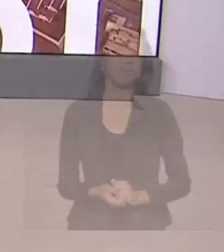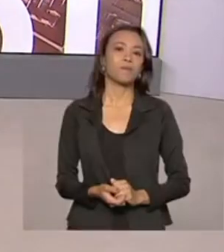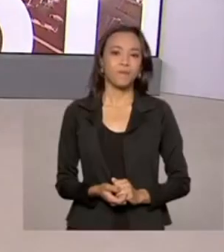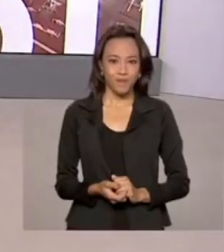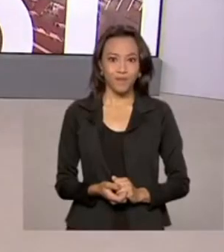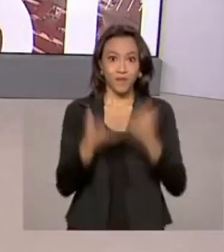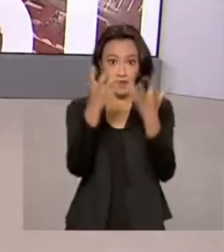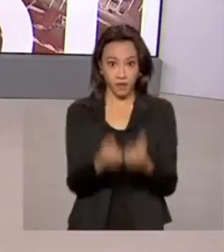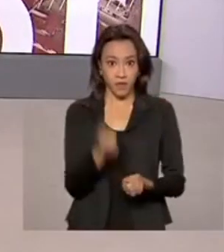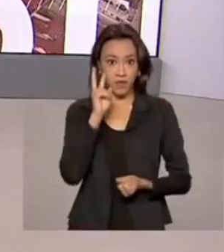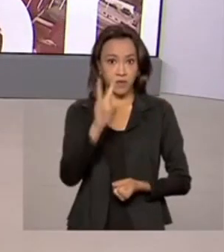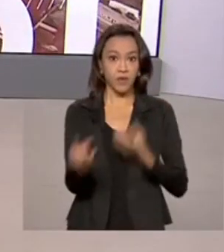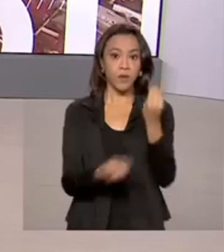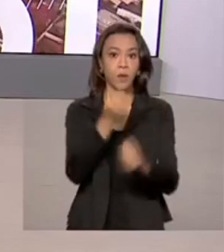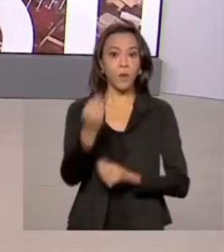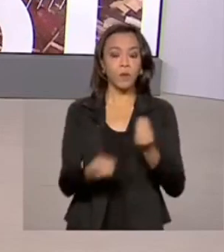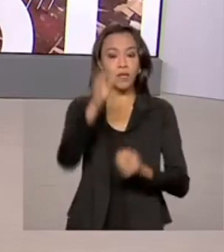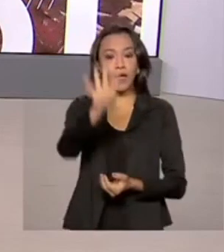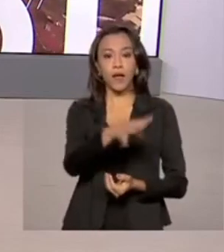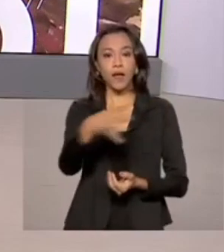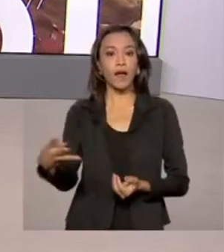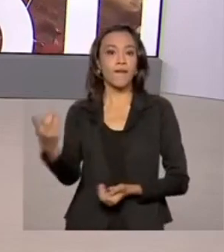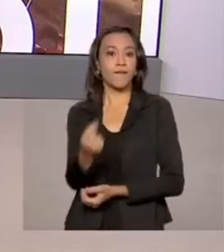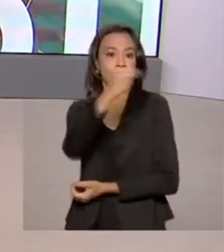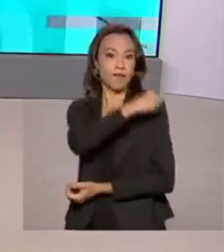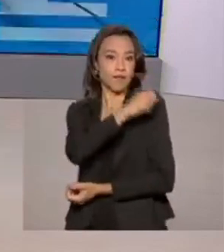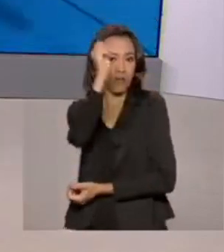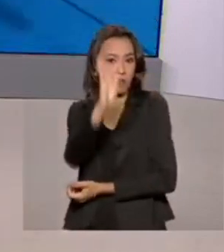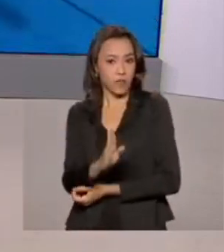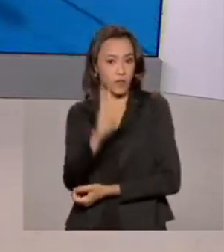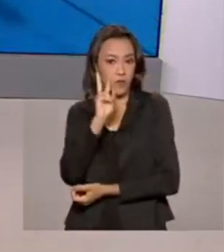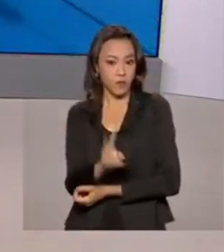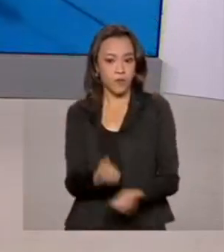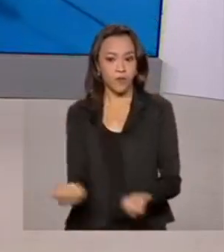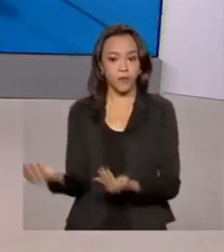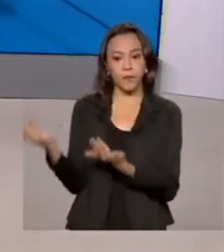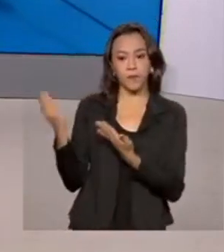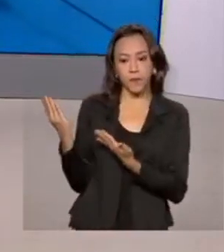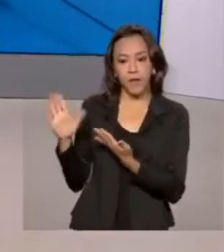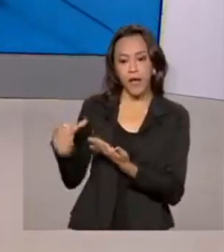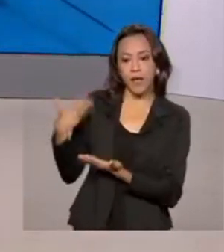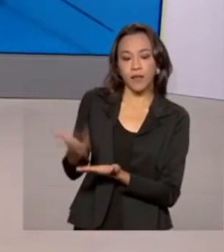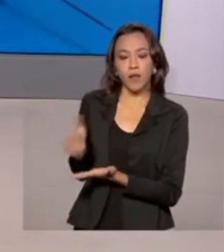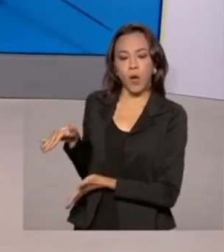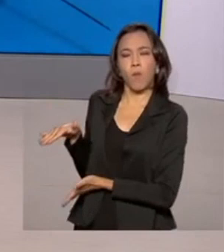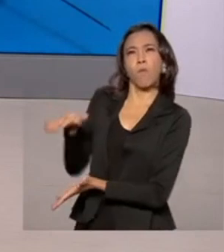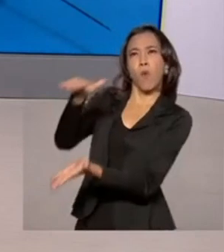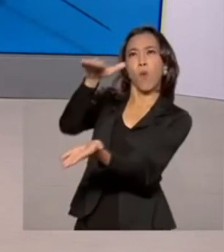Vamos ver agora como está a vacinação pelo Brasil aqui no telão? Olha, até agora foram distribuídas